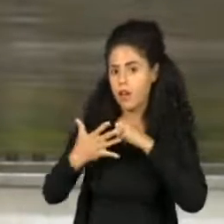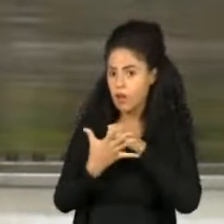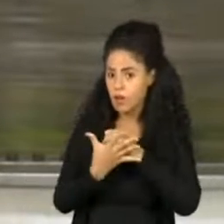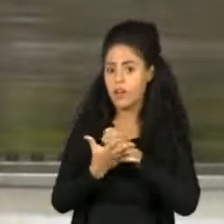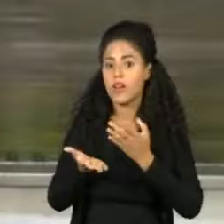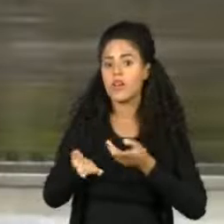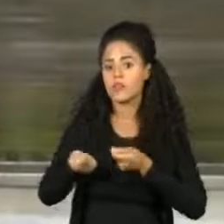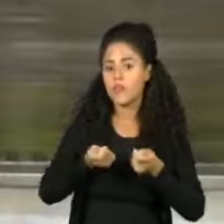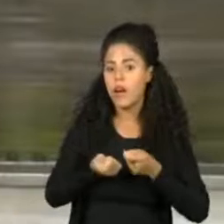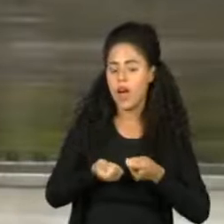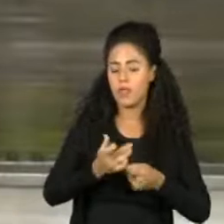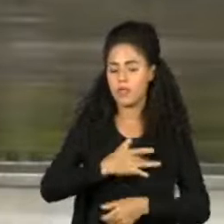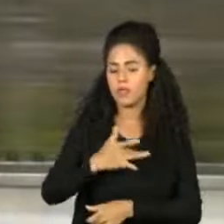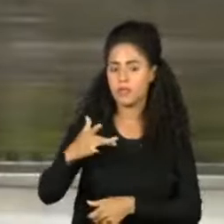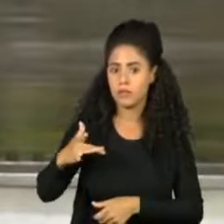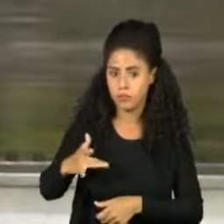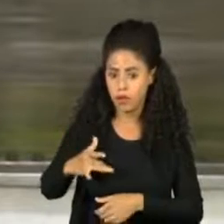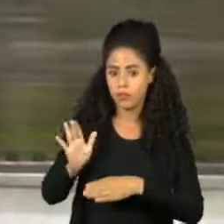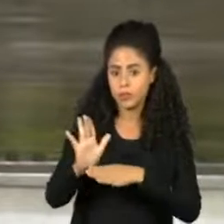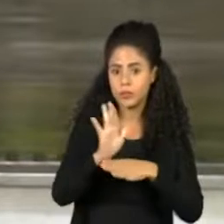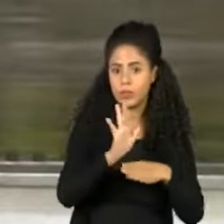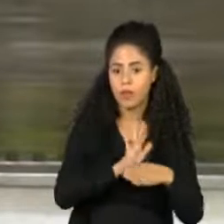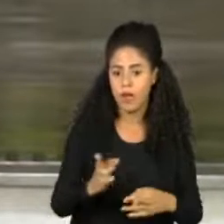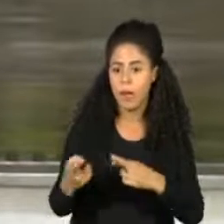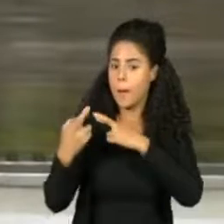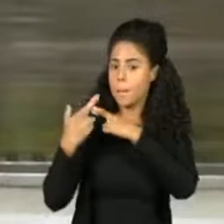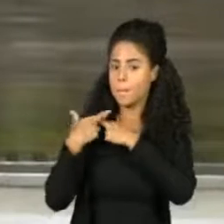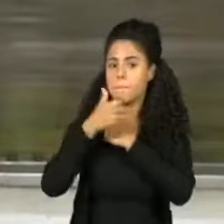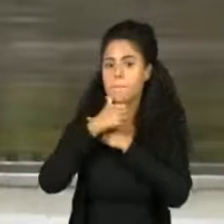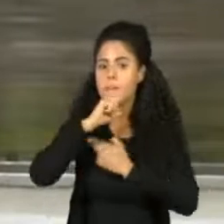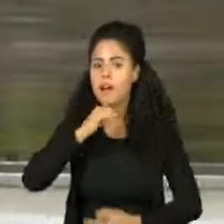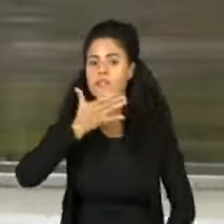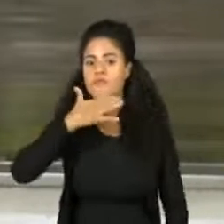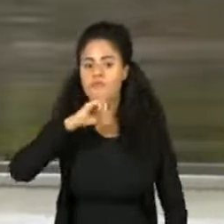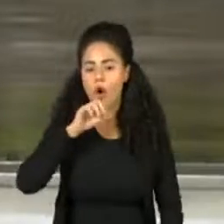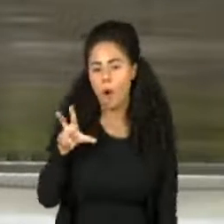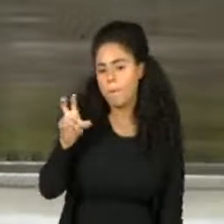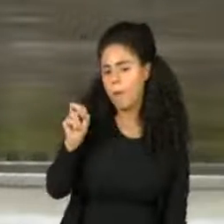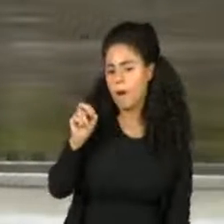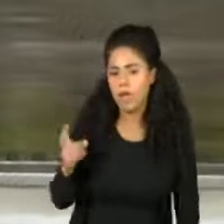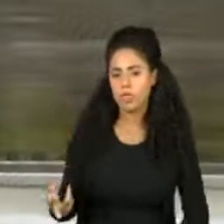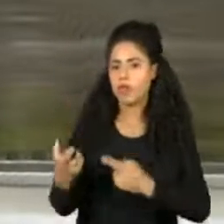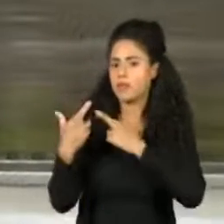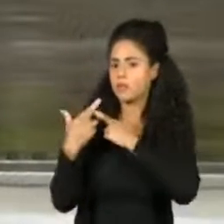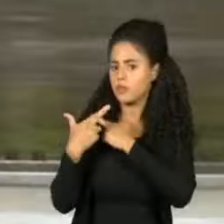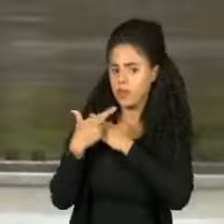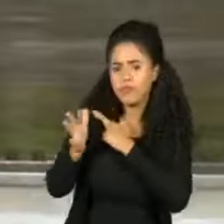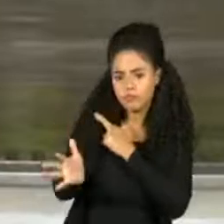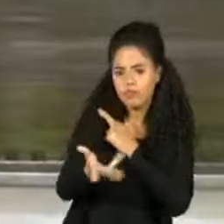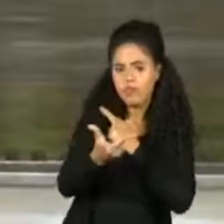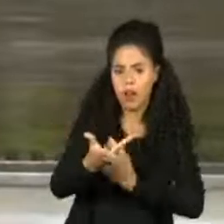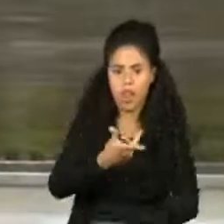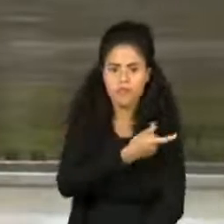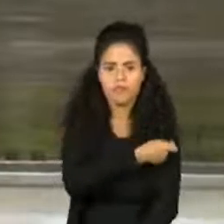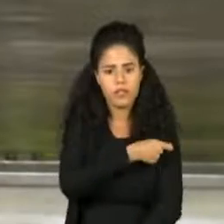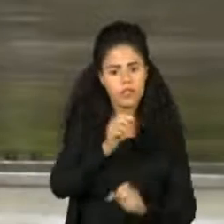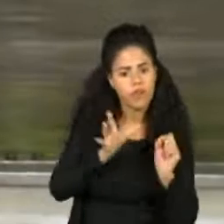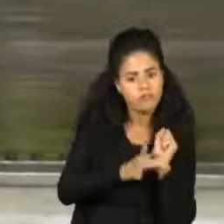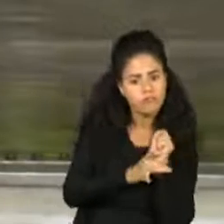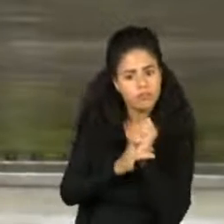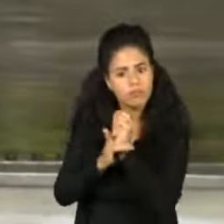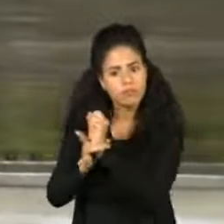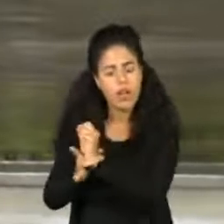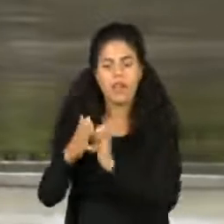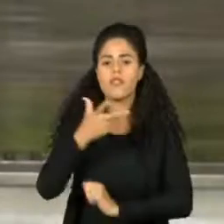recomendação da saúde é que pais, avós, parentes, levem os seus filhos, seus netos, os seus